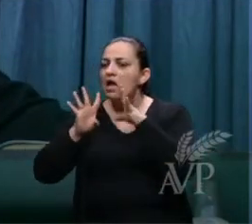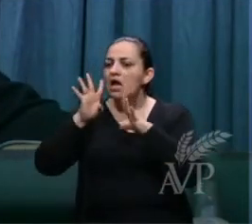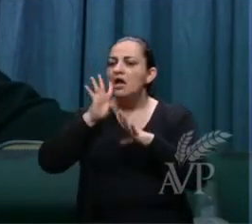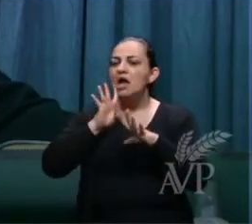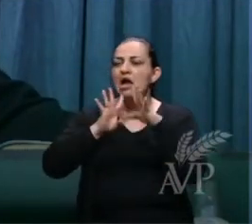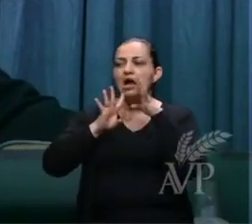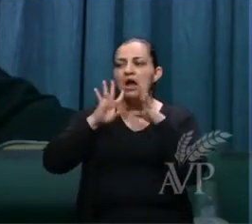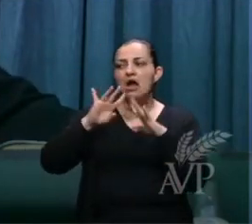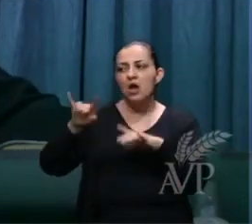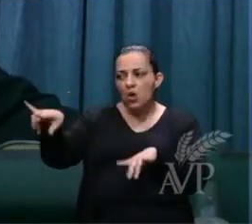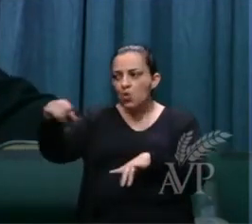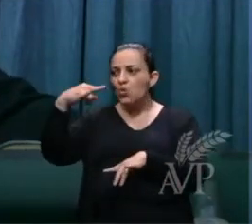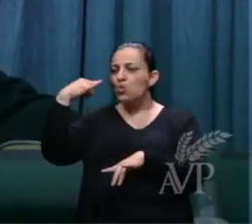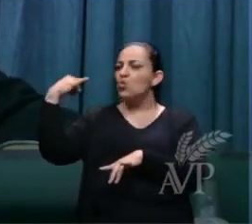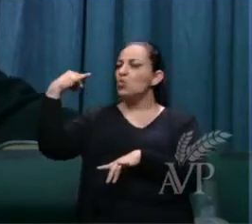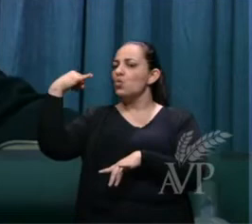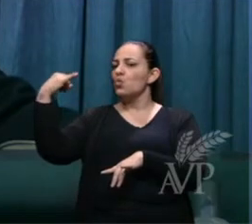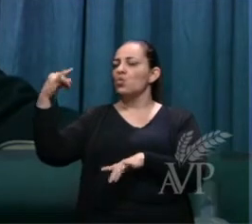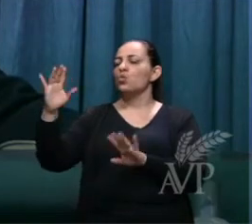cubiçoso,